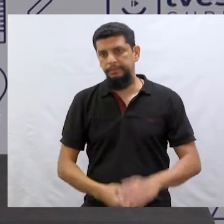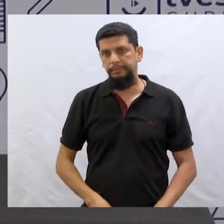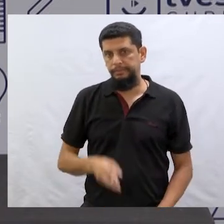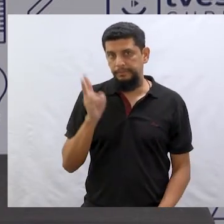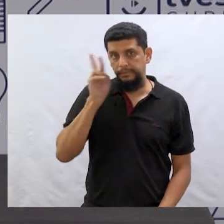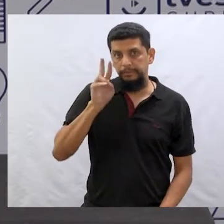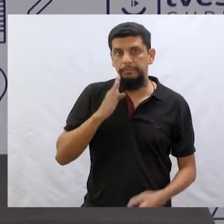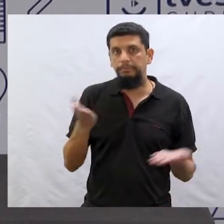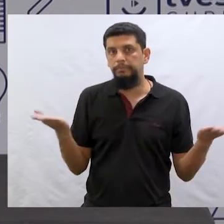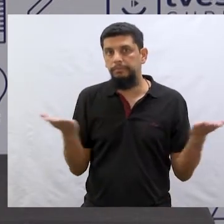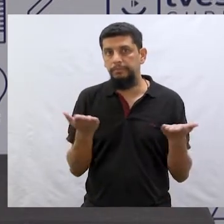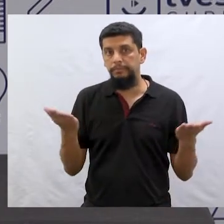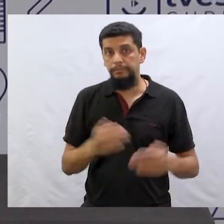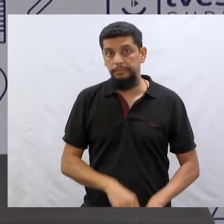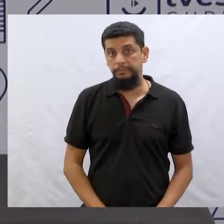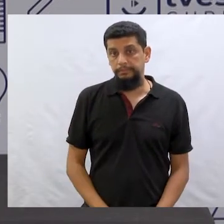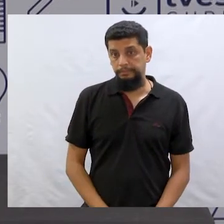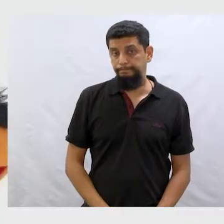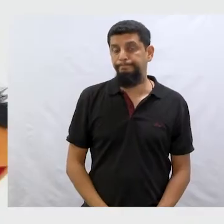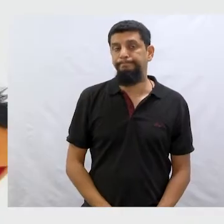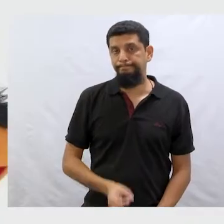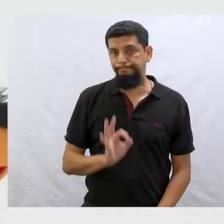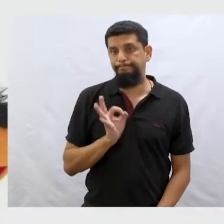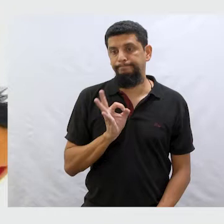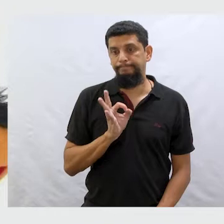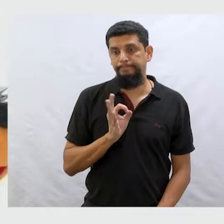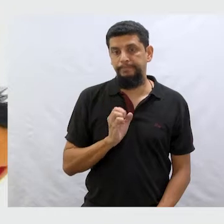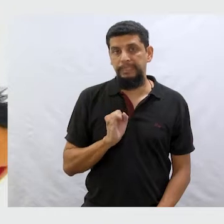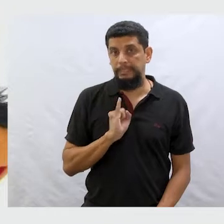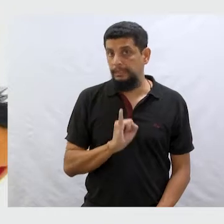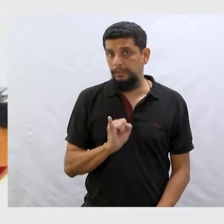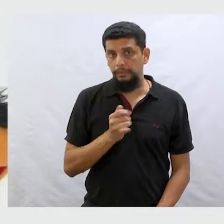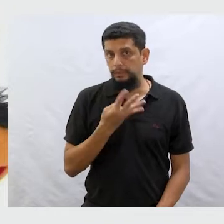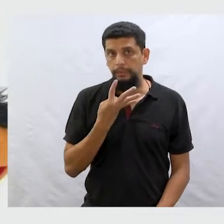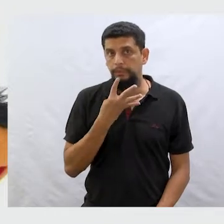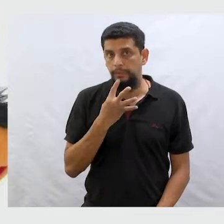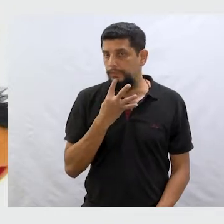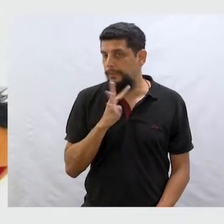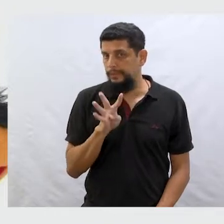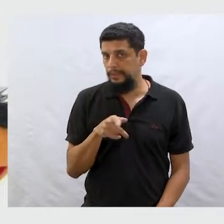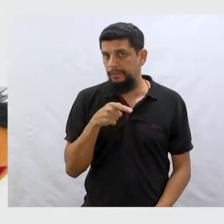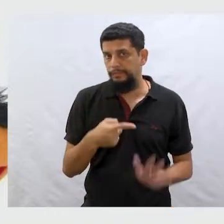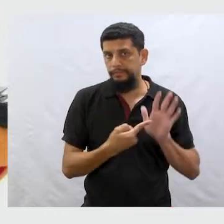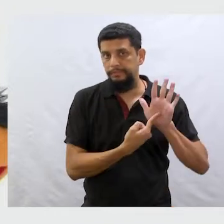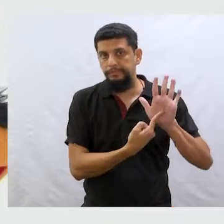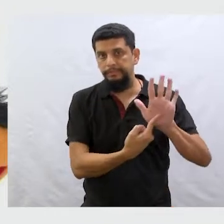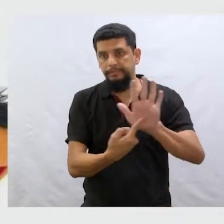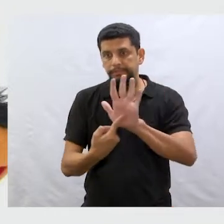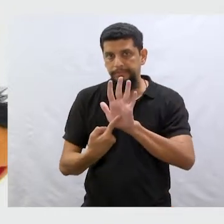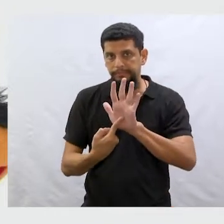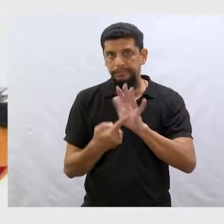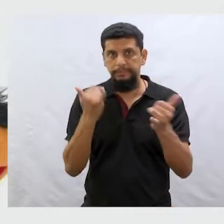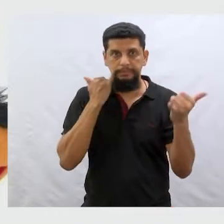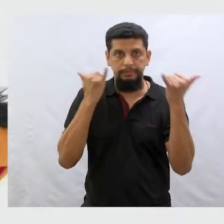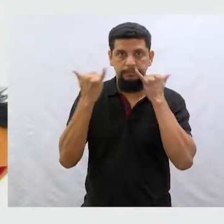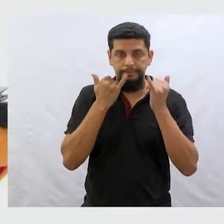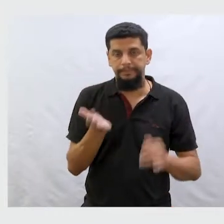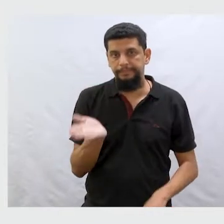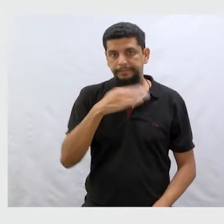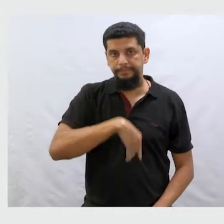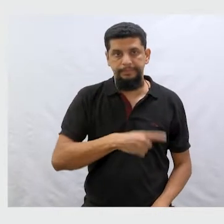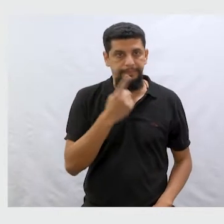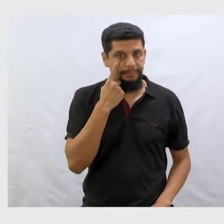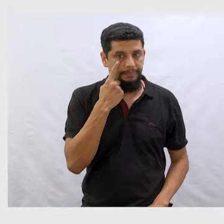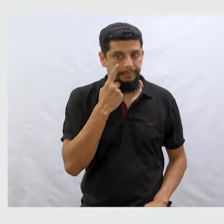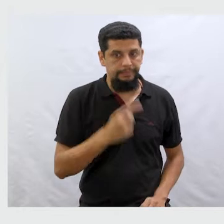Lembrou agora da Vila Sésamo? Hum, se não lembrou, eu vou te mostrar melhores informações. Então, vamos ver